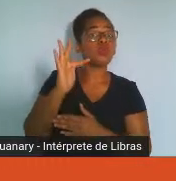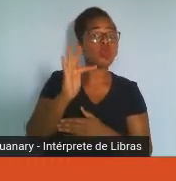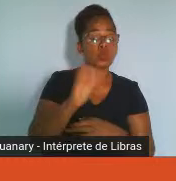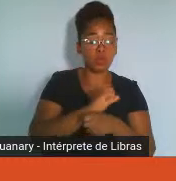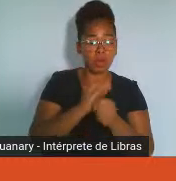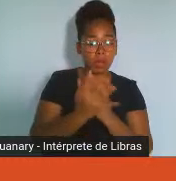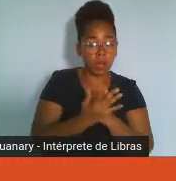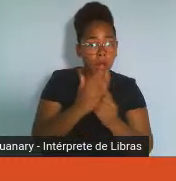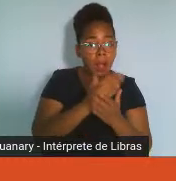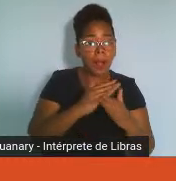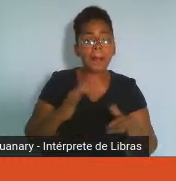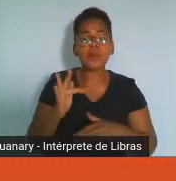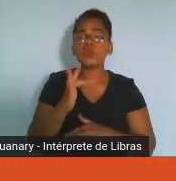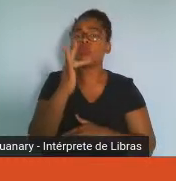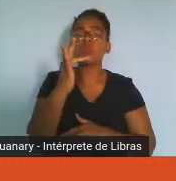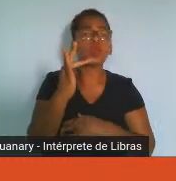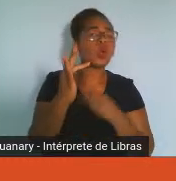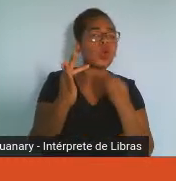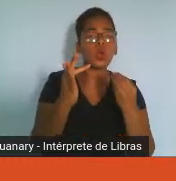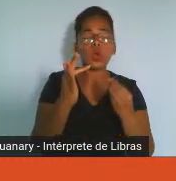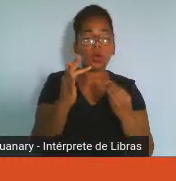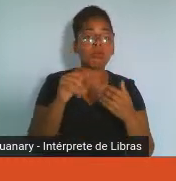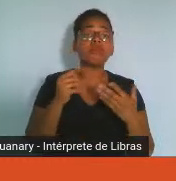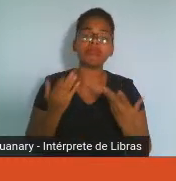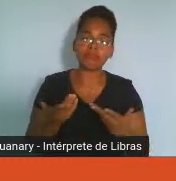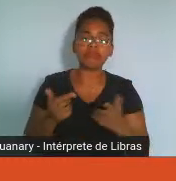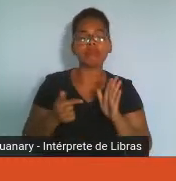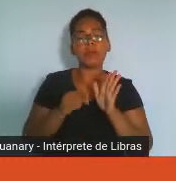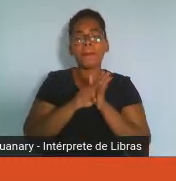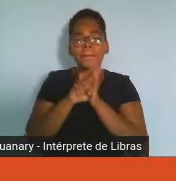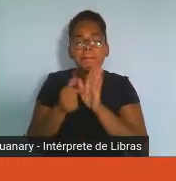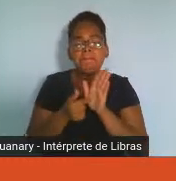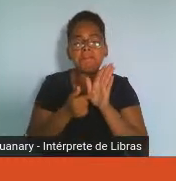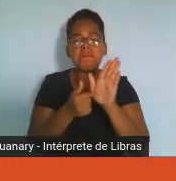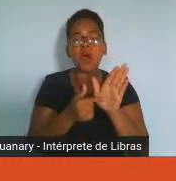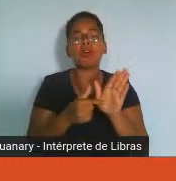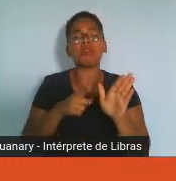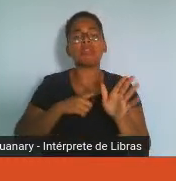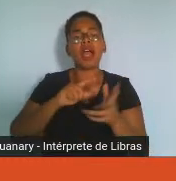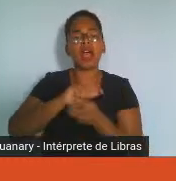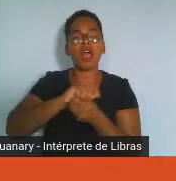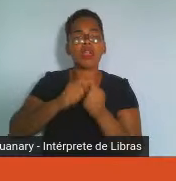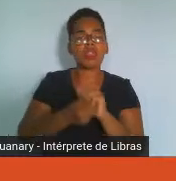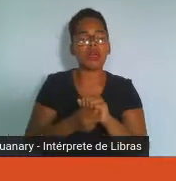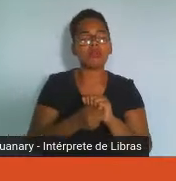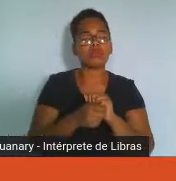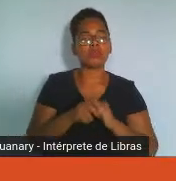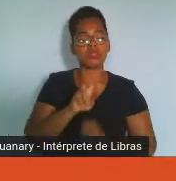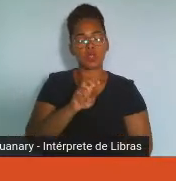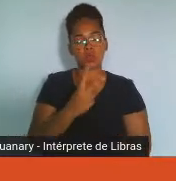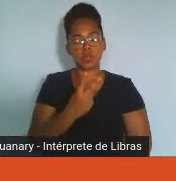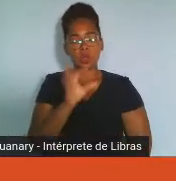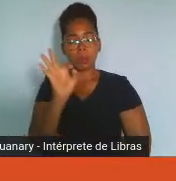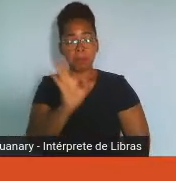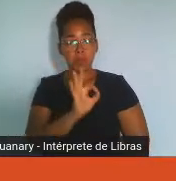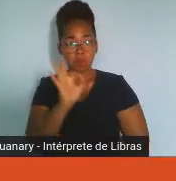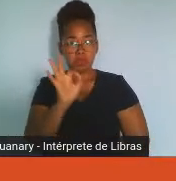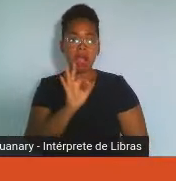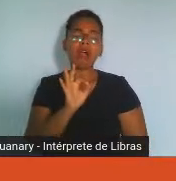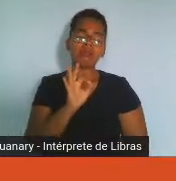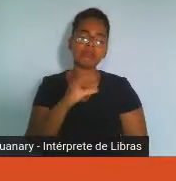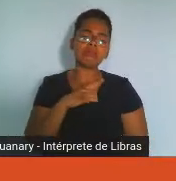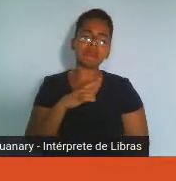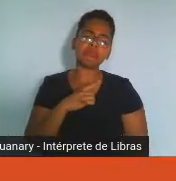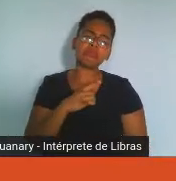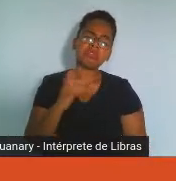A adaptabilidade permaneceu nessa liderança, 52%. E alguns valores mudaram na escala